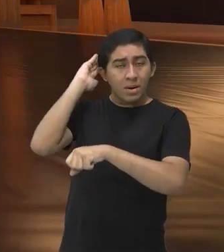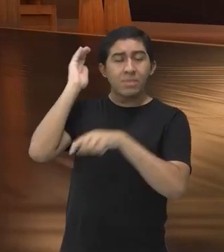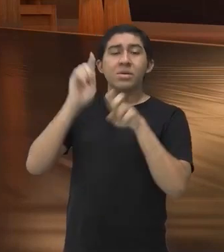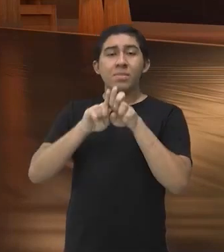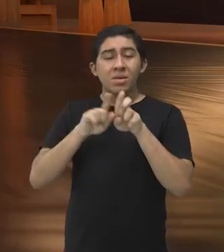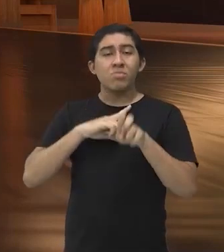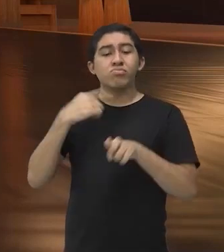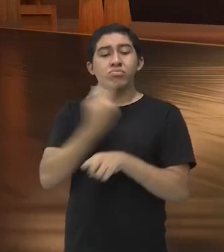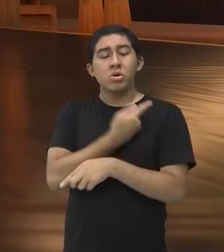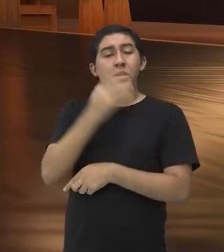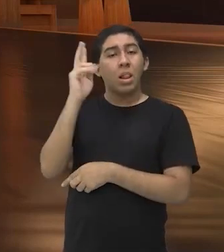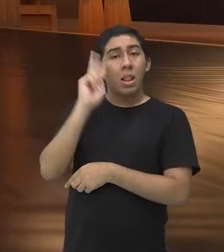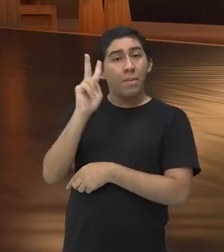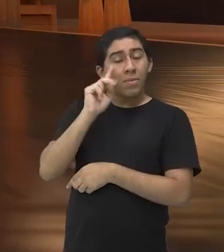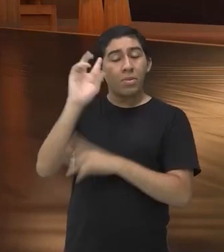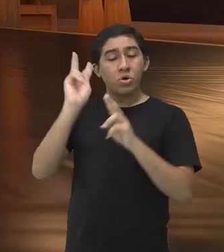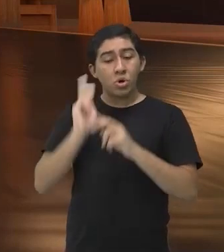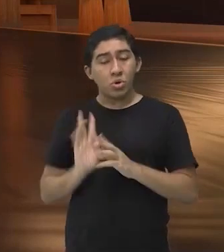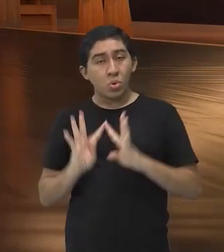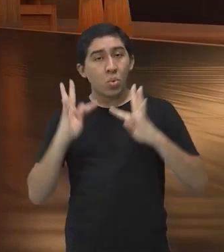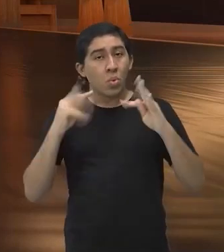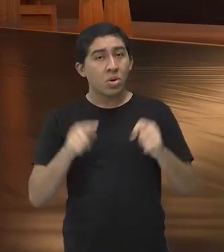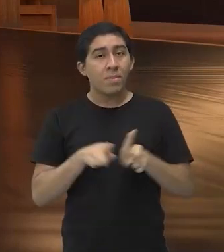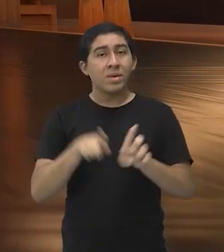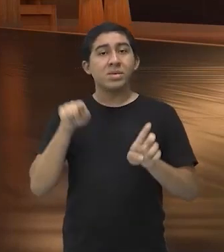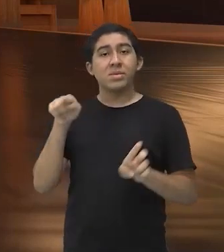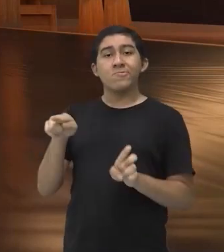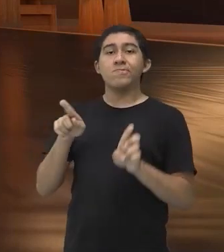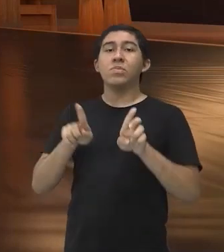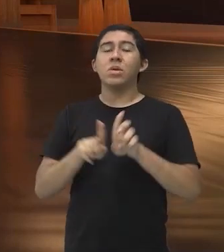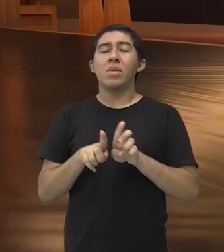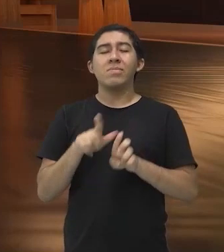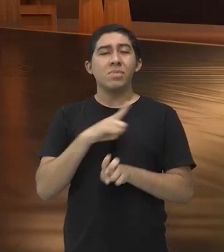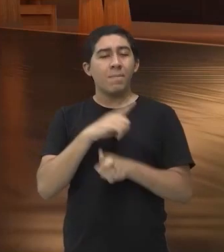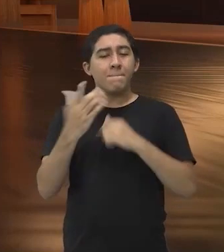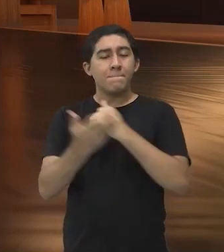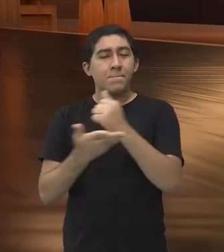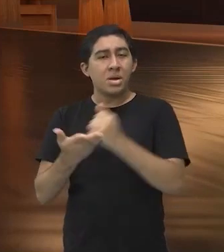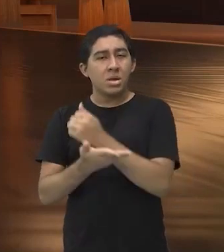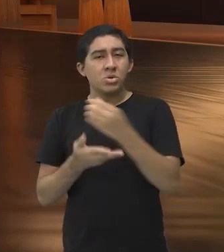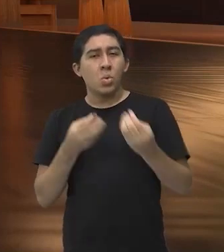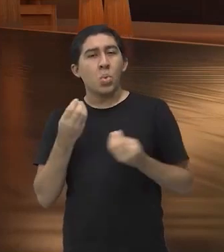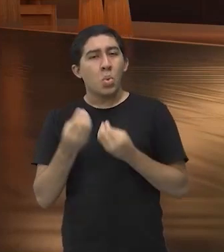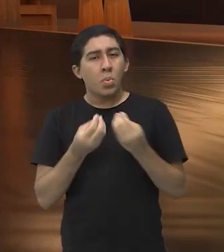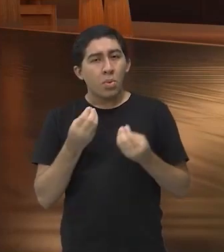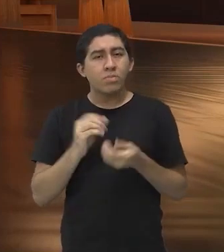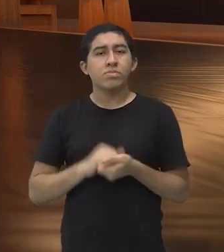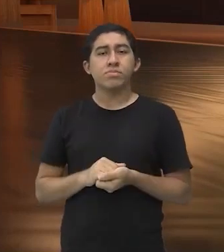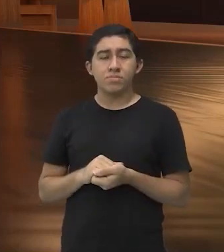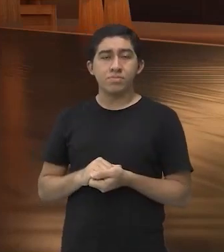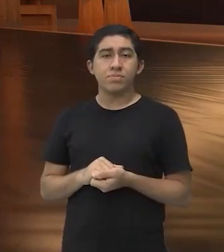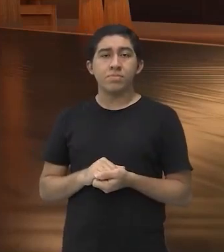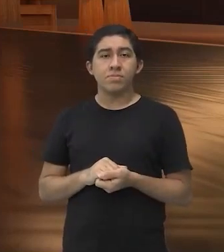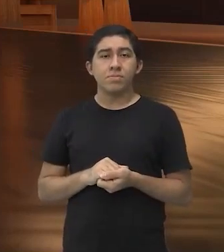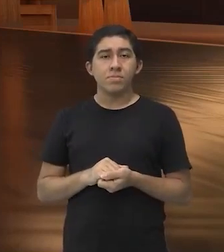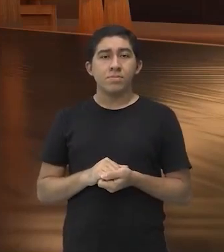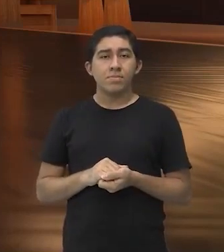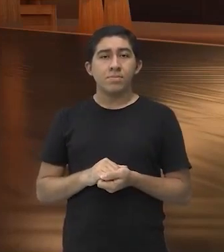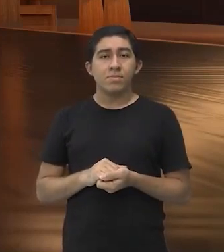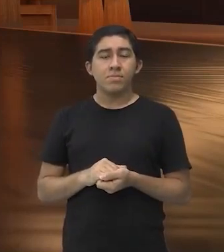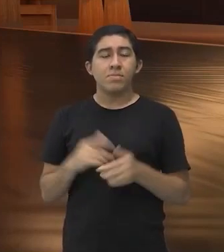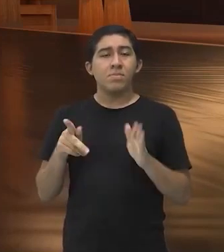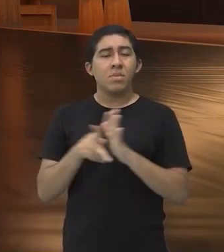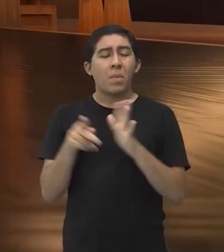né, que a gente vai lembrar aí essa história toda, mas ele tem como base, né, uma modalidade aí bem